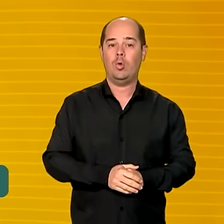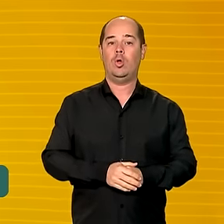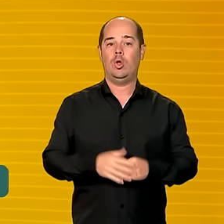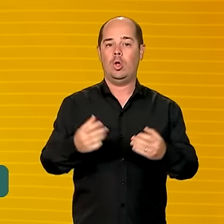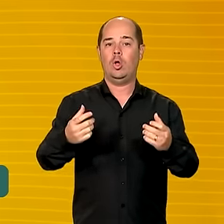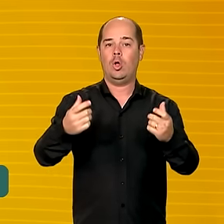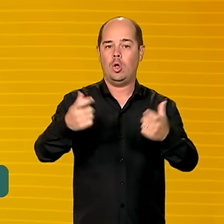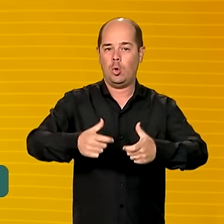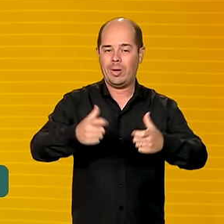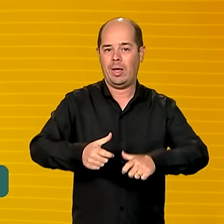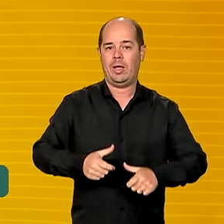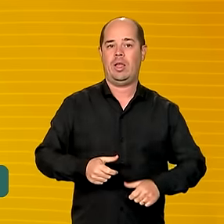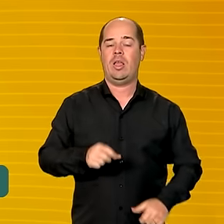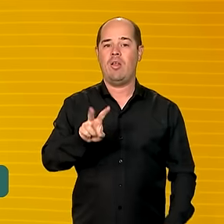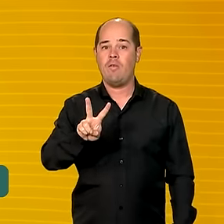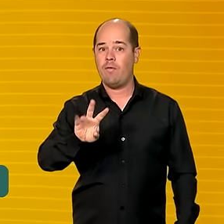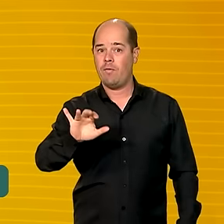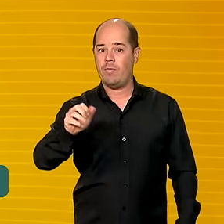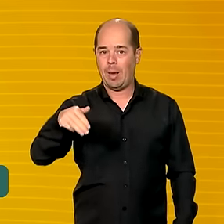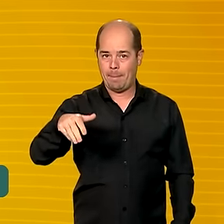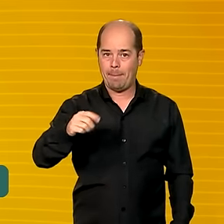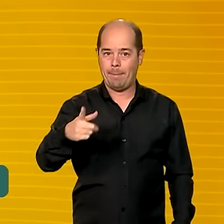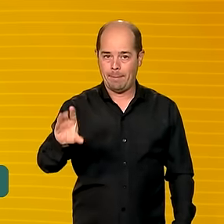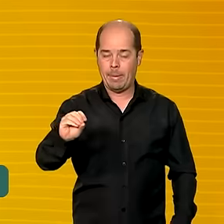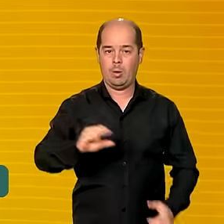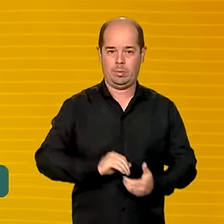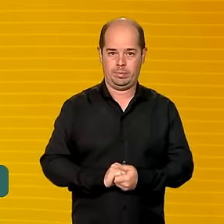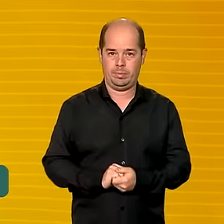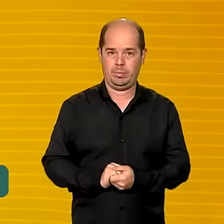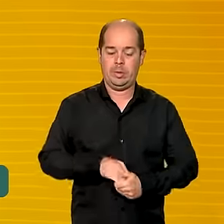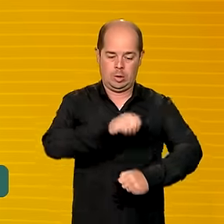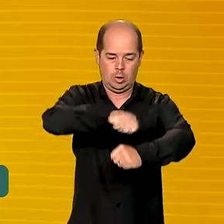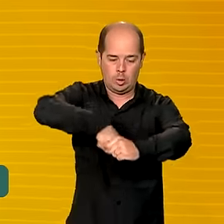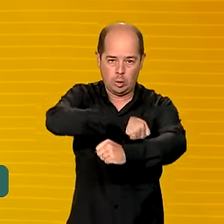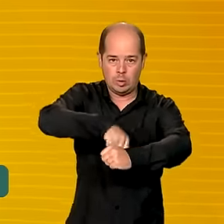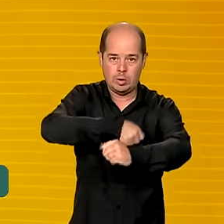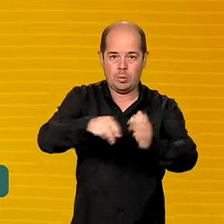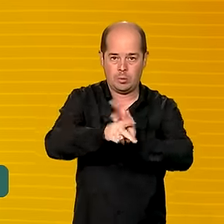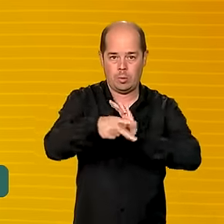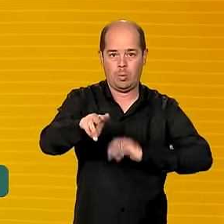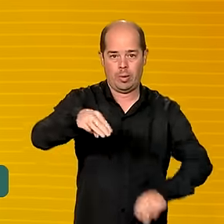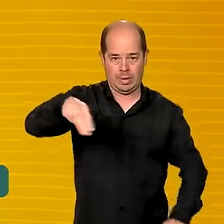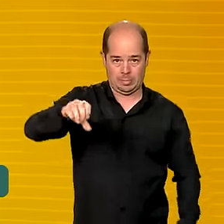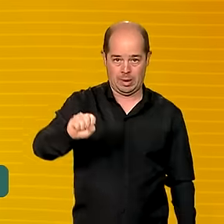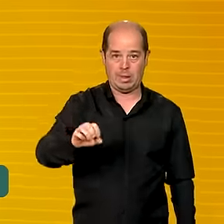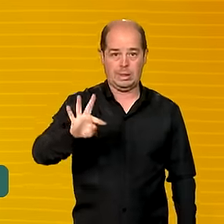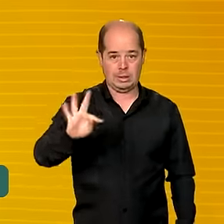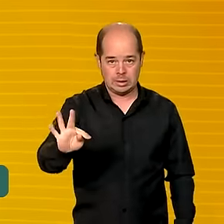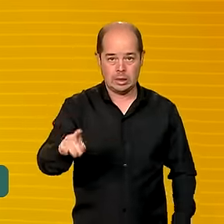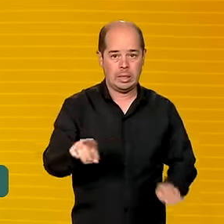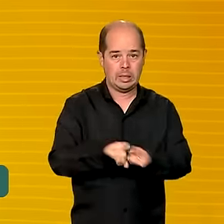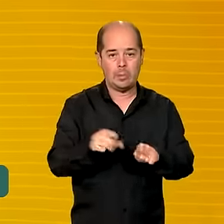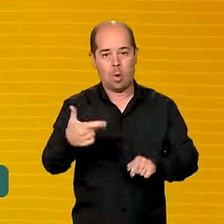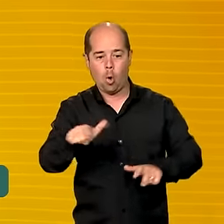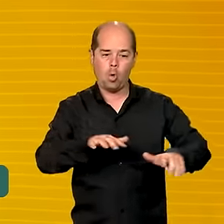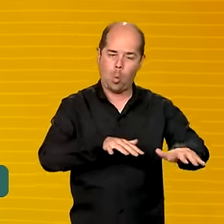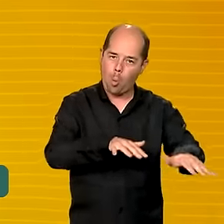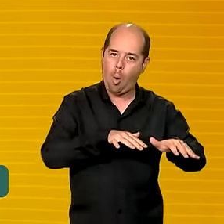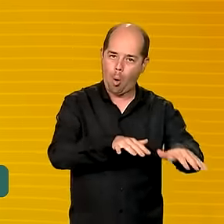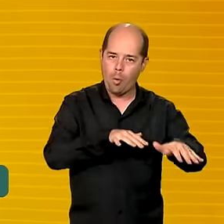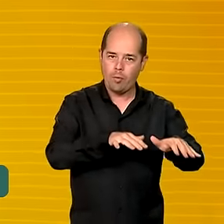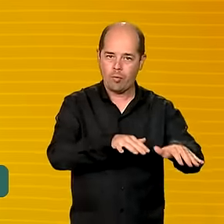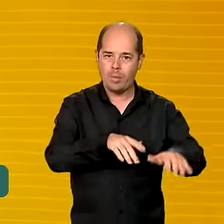As refeições produzidas pelas cozinhas do MST e outros movimentos populares têm sido enviadas para